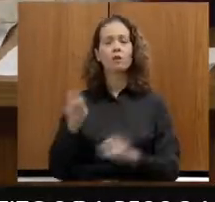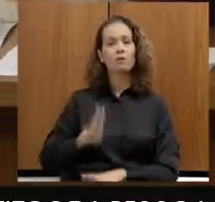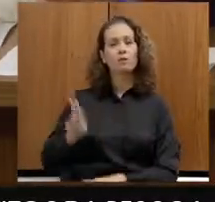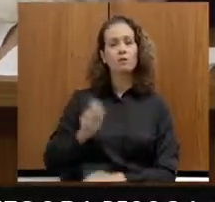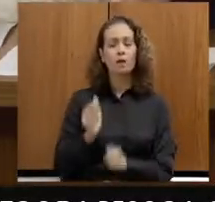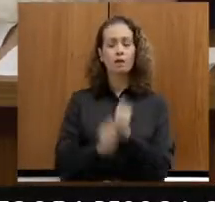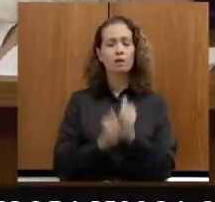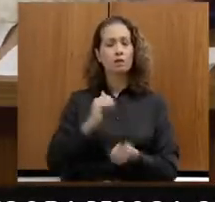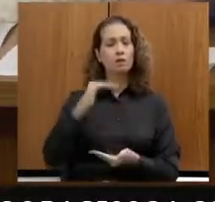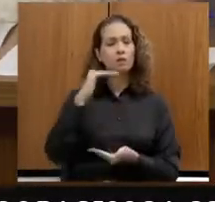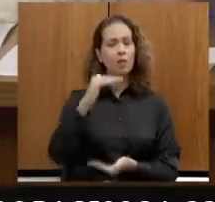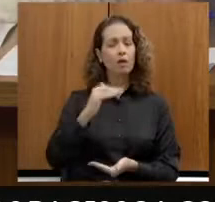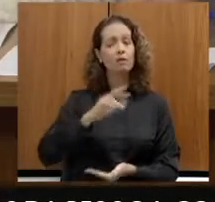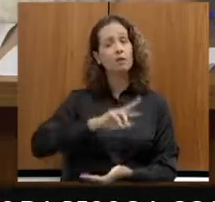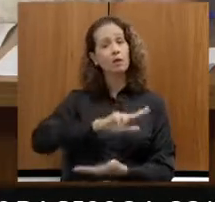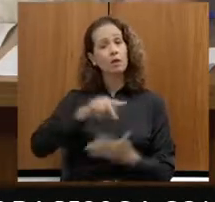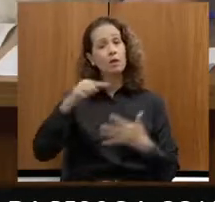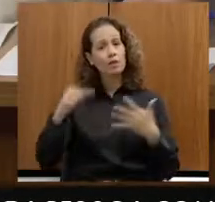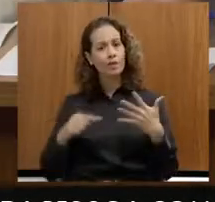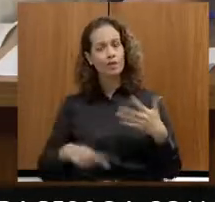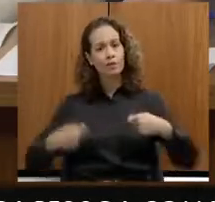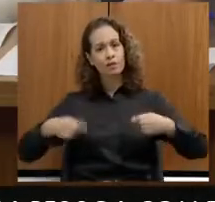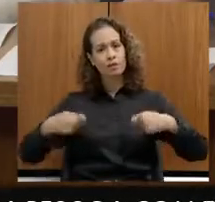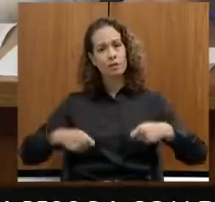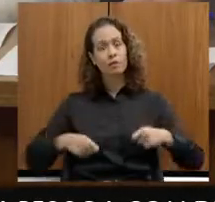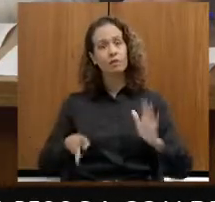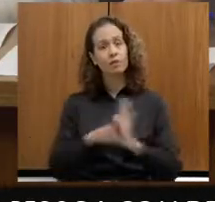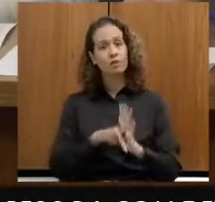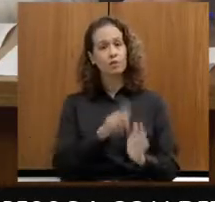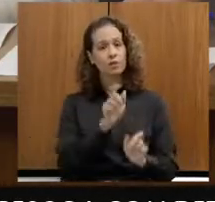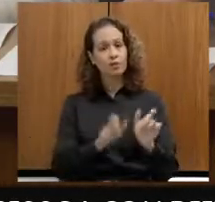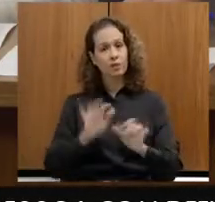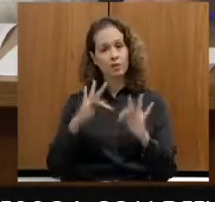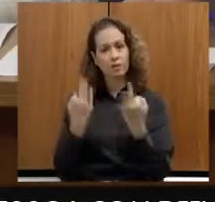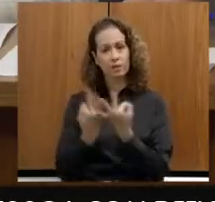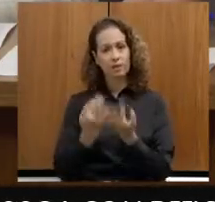necessidades eventuais dessas famílias. Por favor.